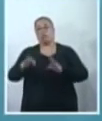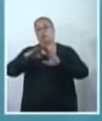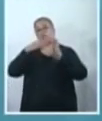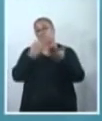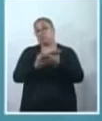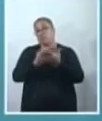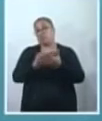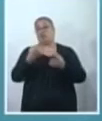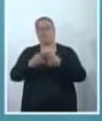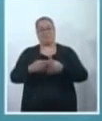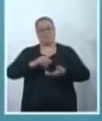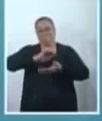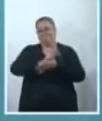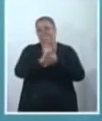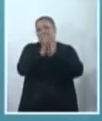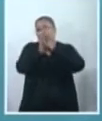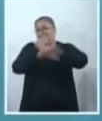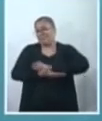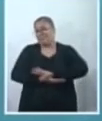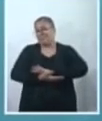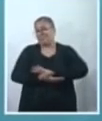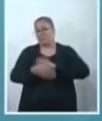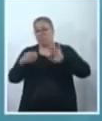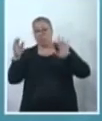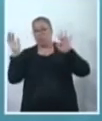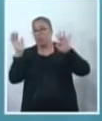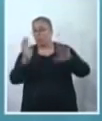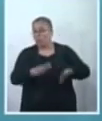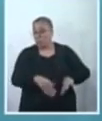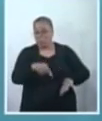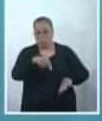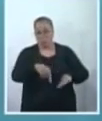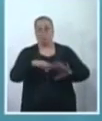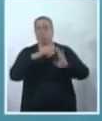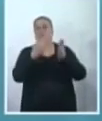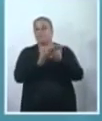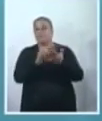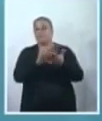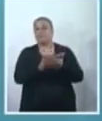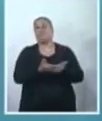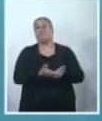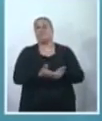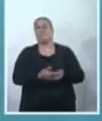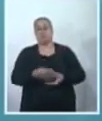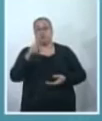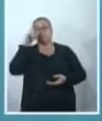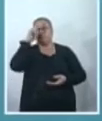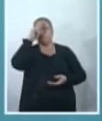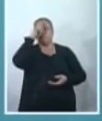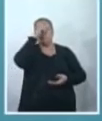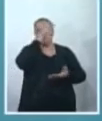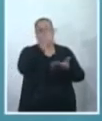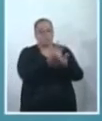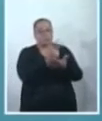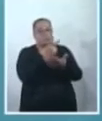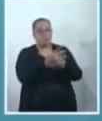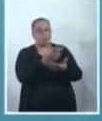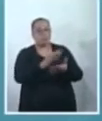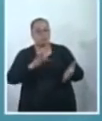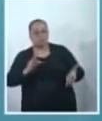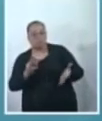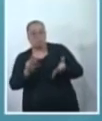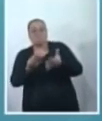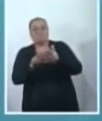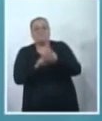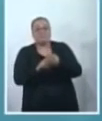também sofrem preconceito, discriminação no ambiente escolar. Muita dificuldade de ser inserida